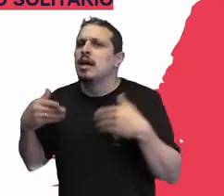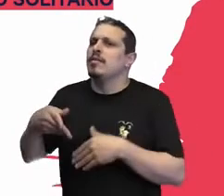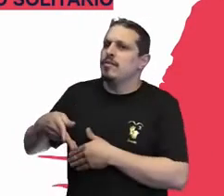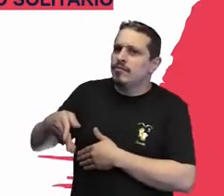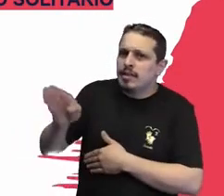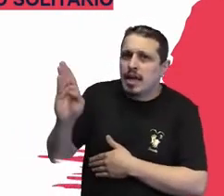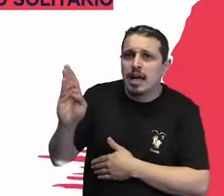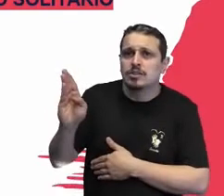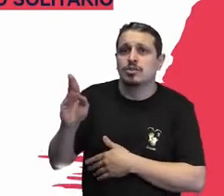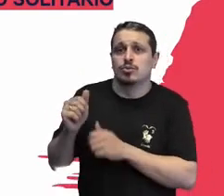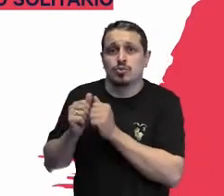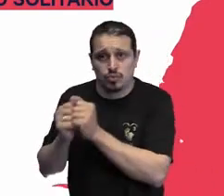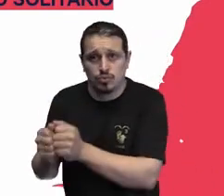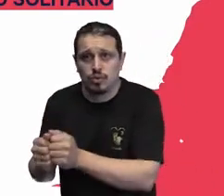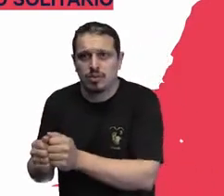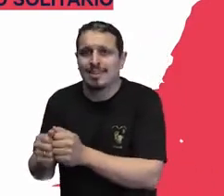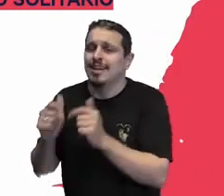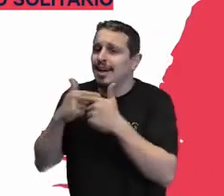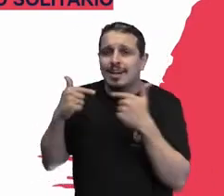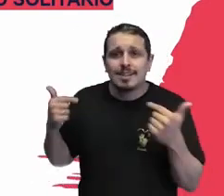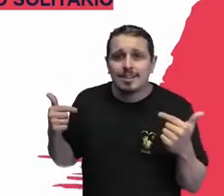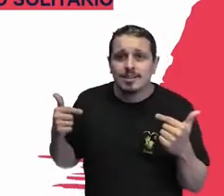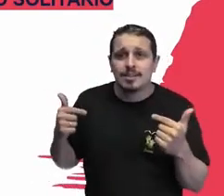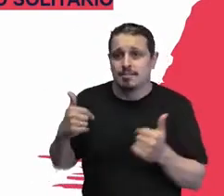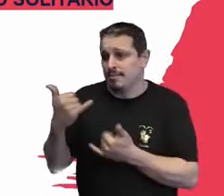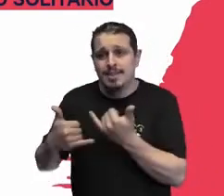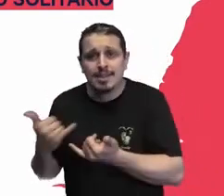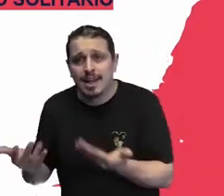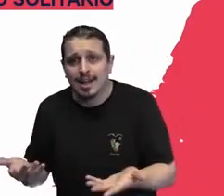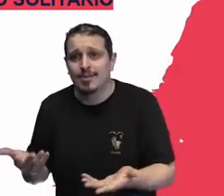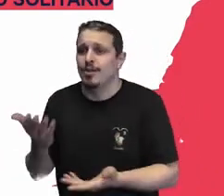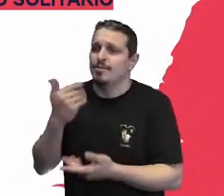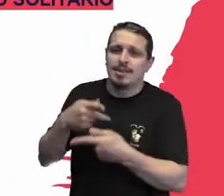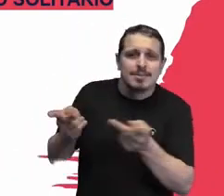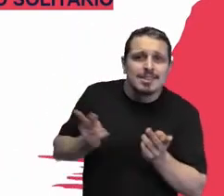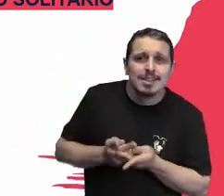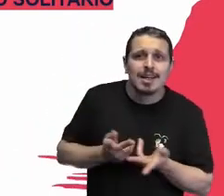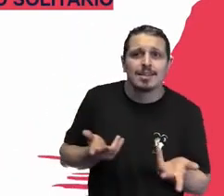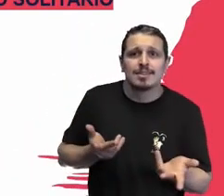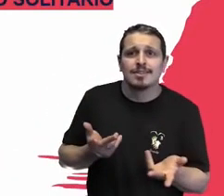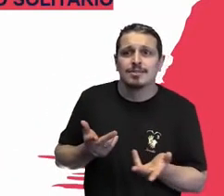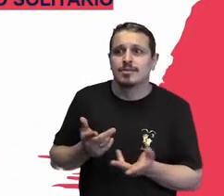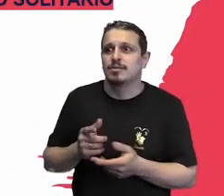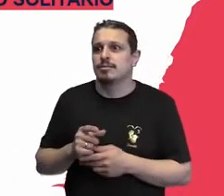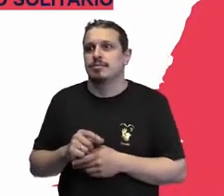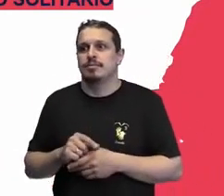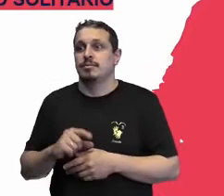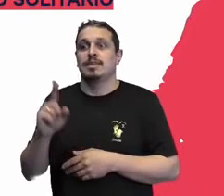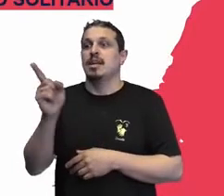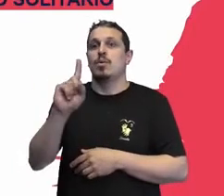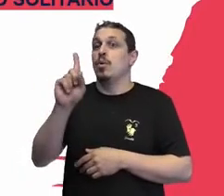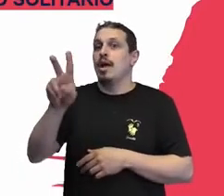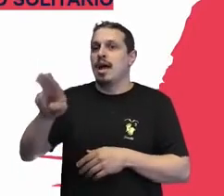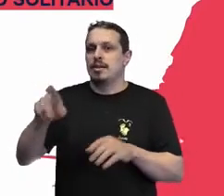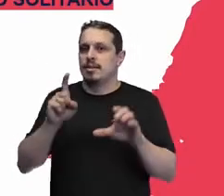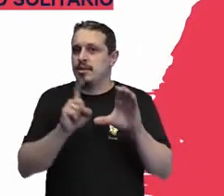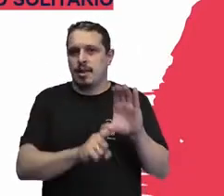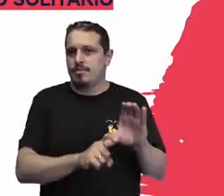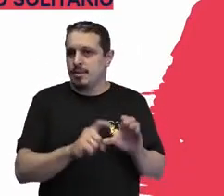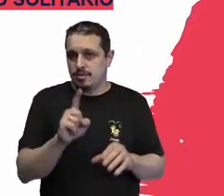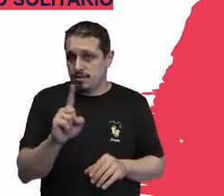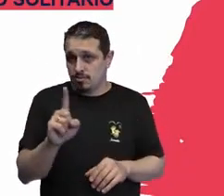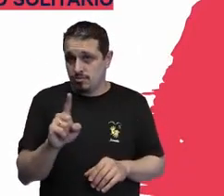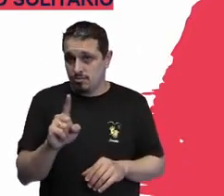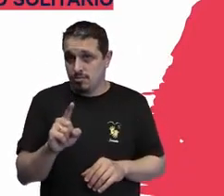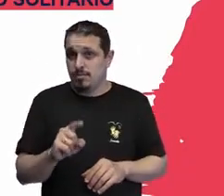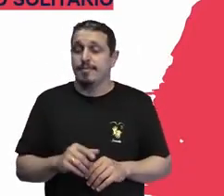Sei lá. Vão rir. Vão comer pizza. É por aí. Então, eu acho que esse movimento